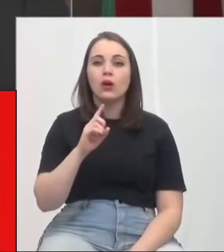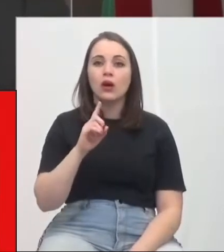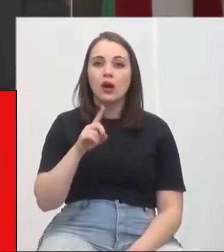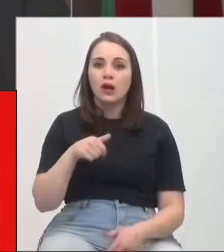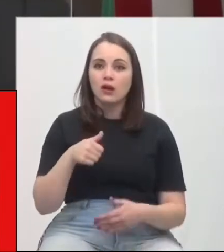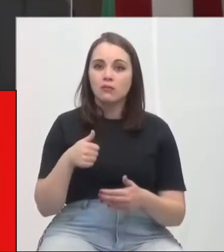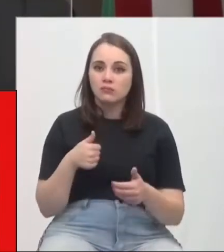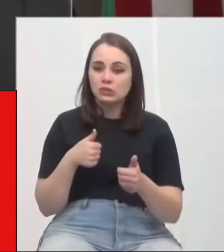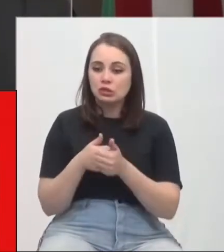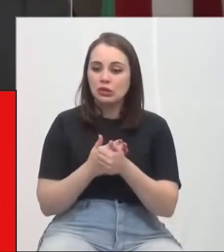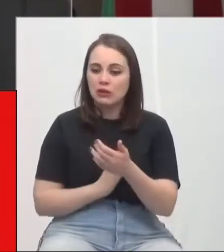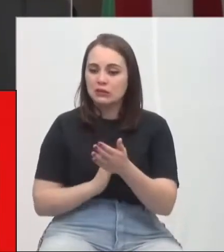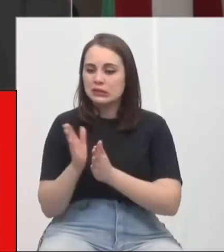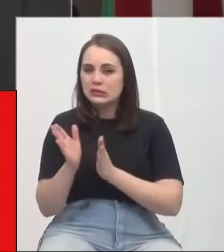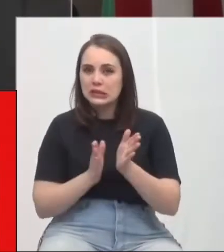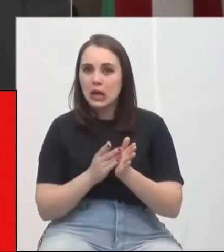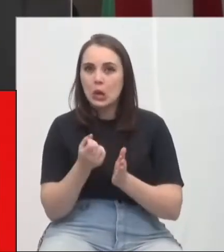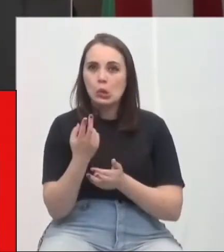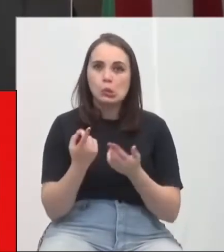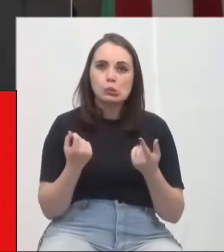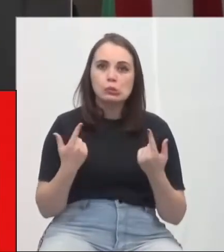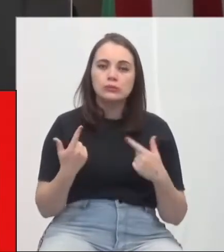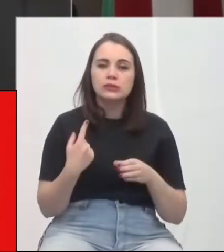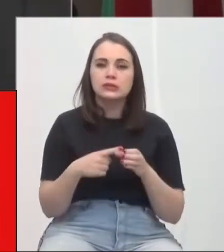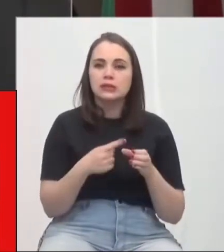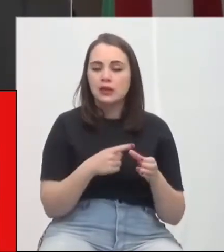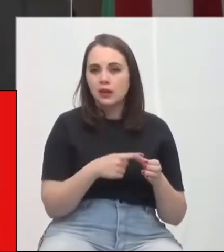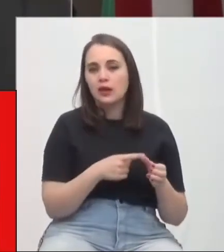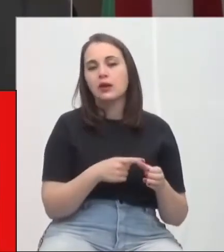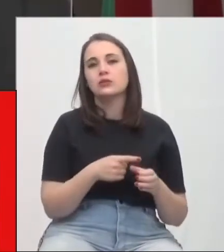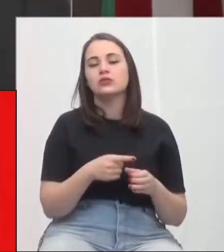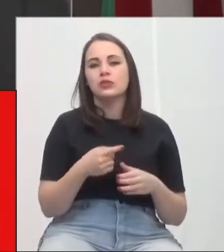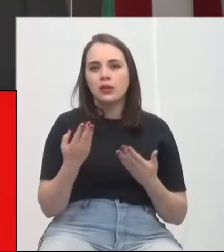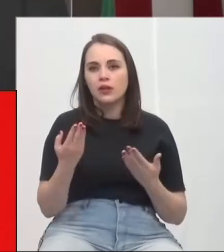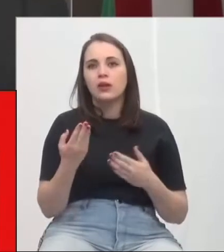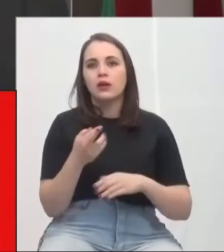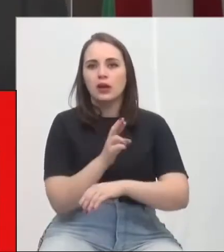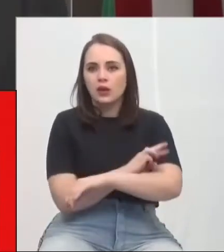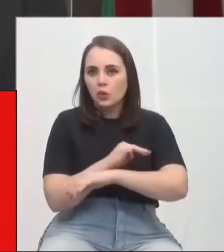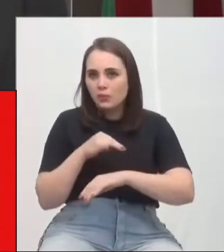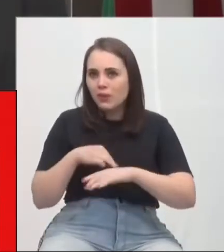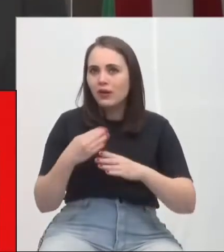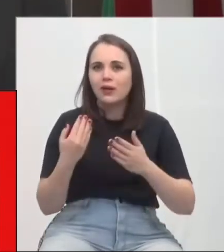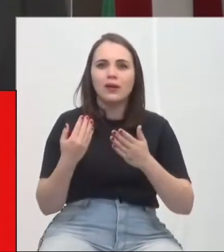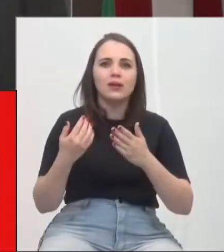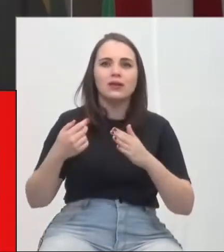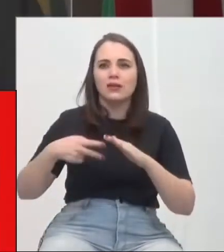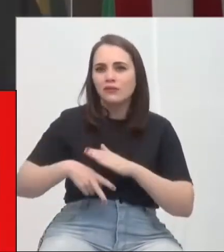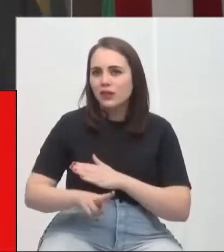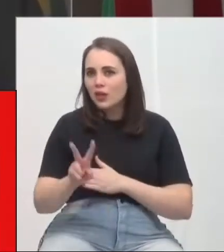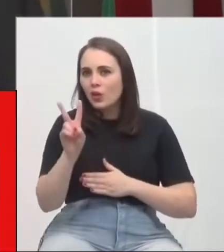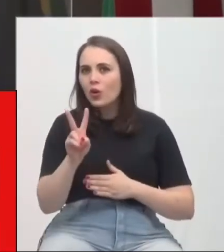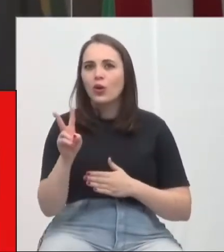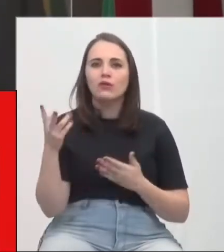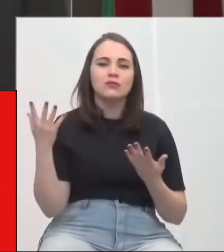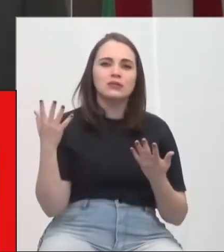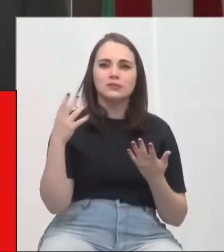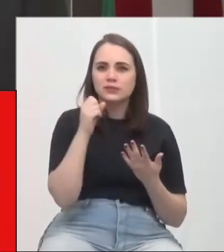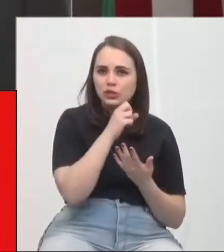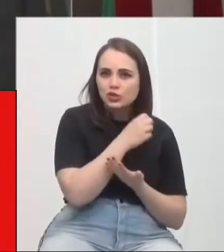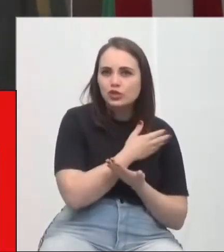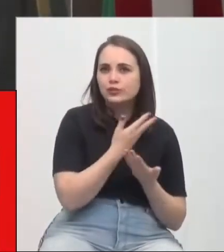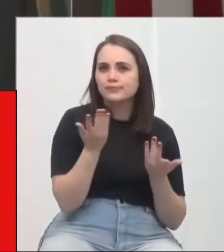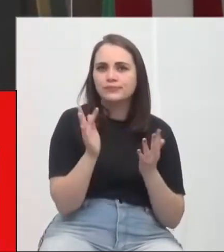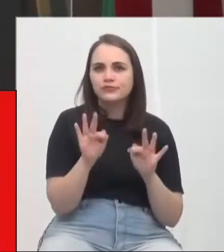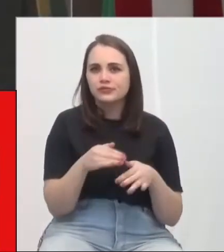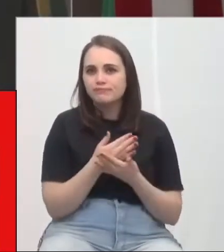Siderópolis, Nova Veneza, sem contar os bairros, Vila Azulema, Grande Rio Mãe, na Mina do Mato, Laranjinha, Vila São Jorge